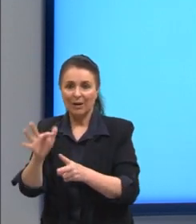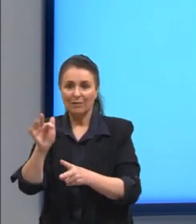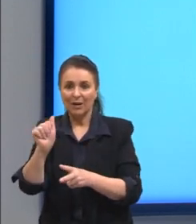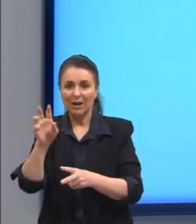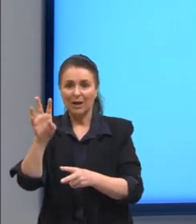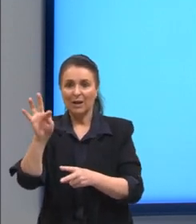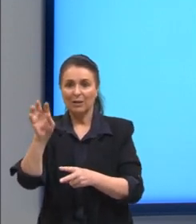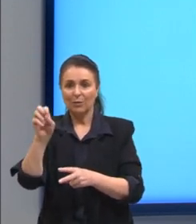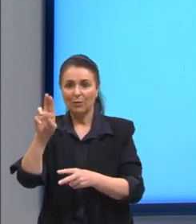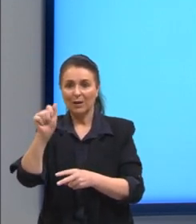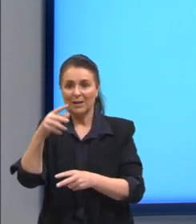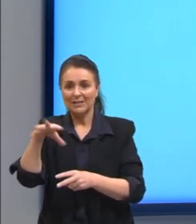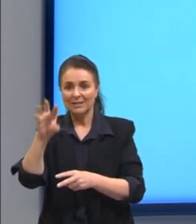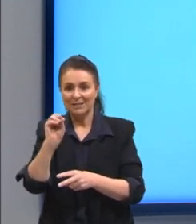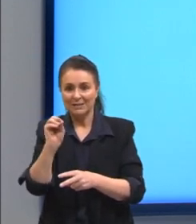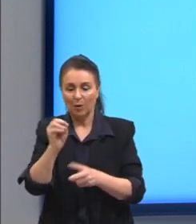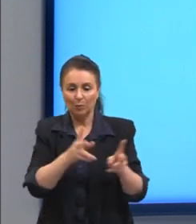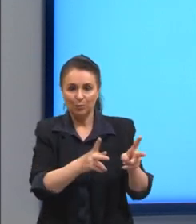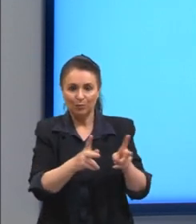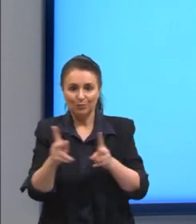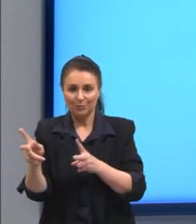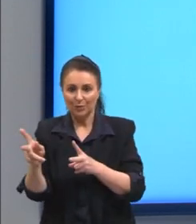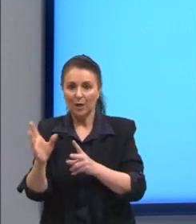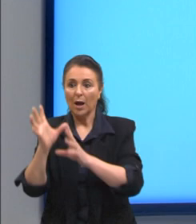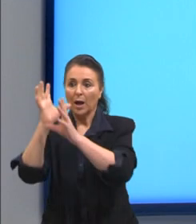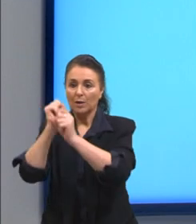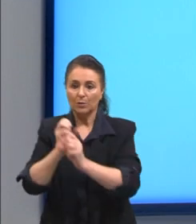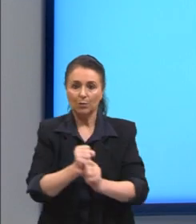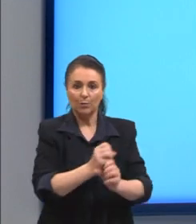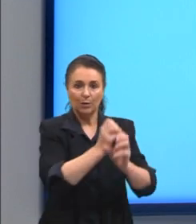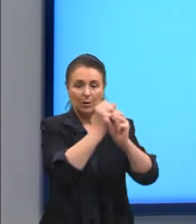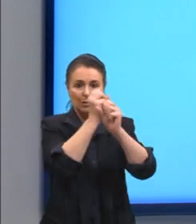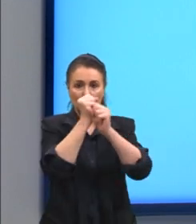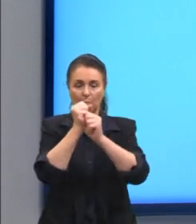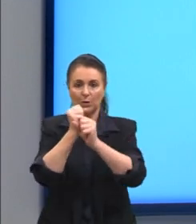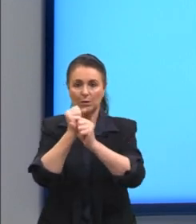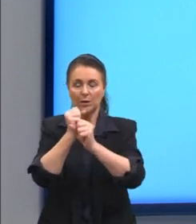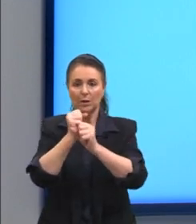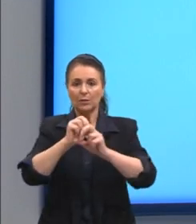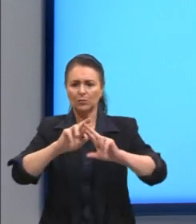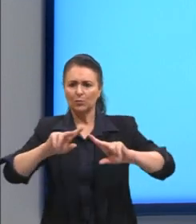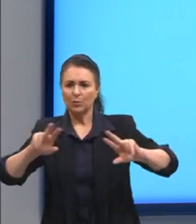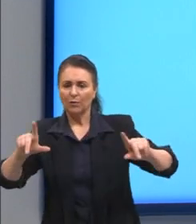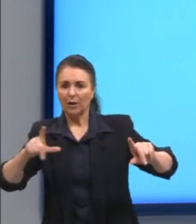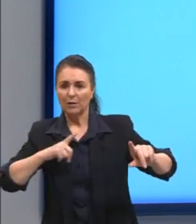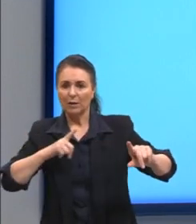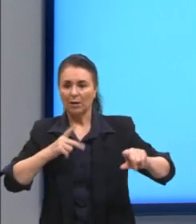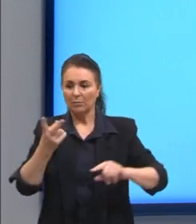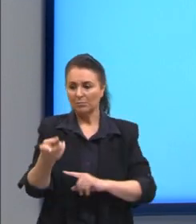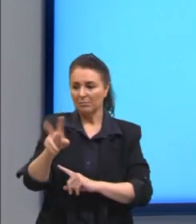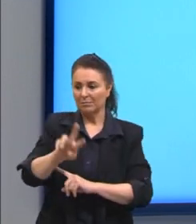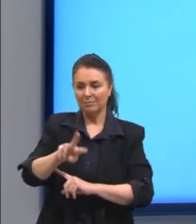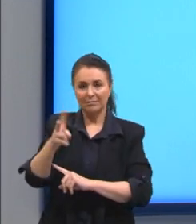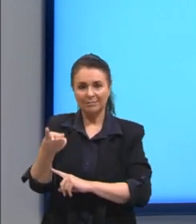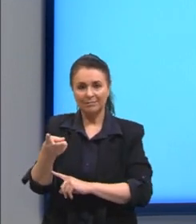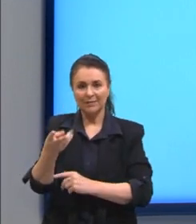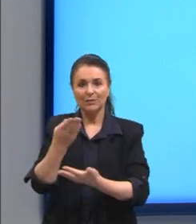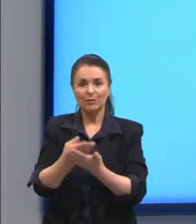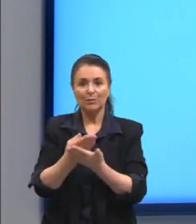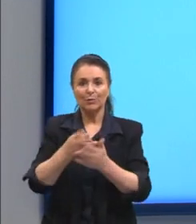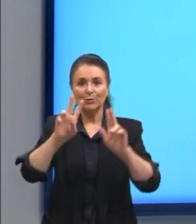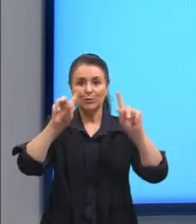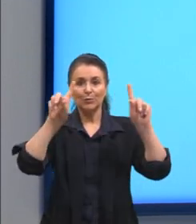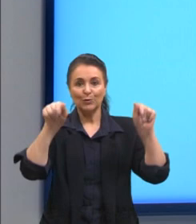como nós vimos né? que as operações possuem sempre a operação inversa nós estudamos os produtos notáveis